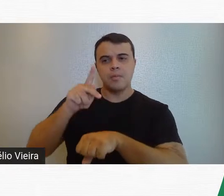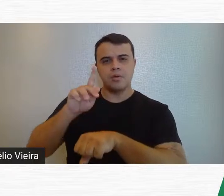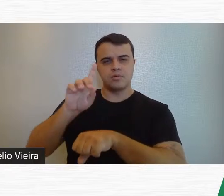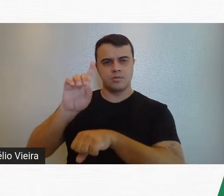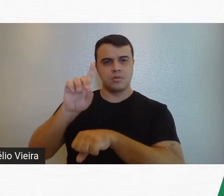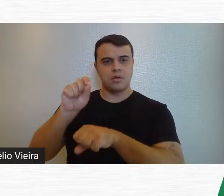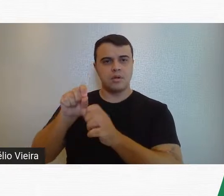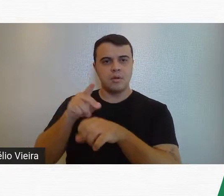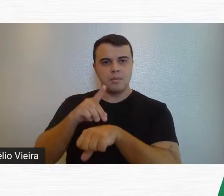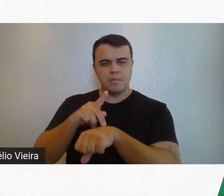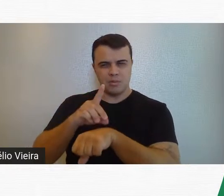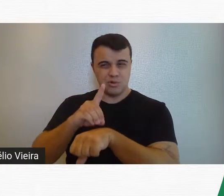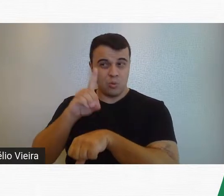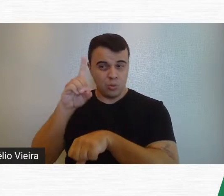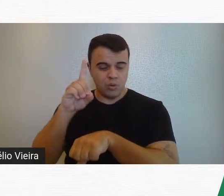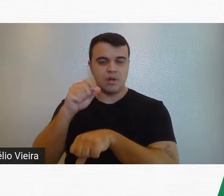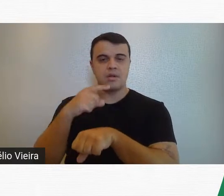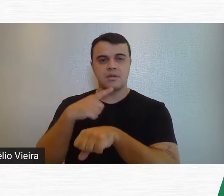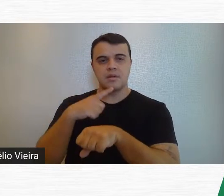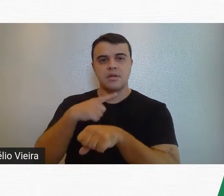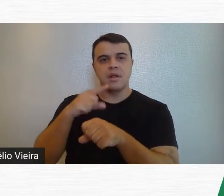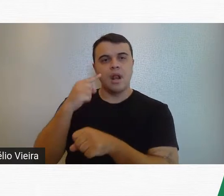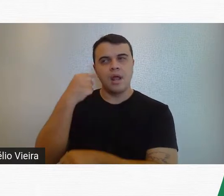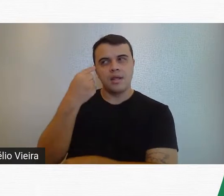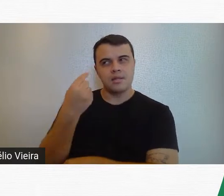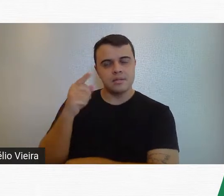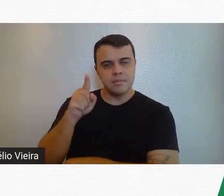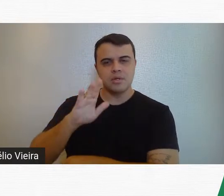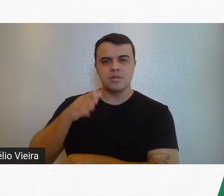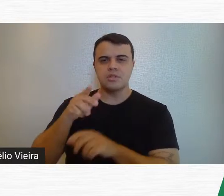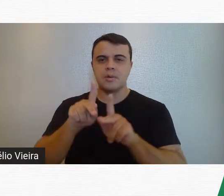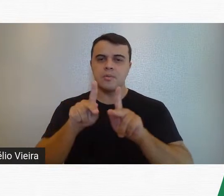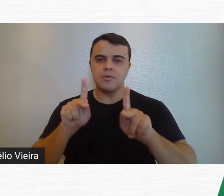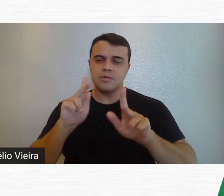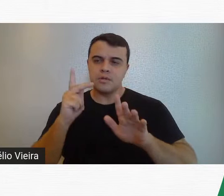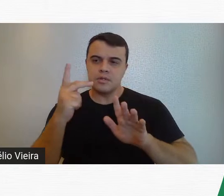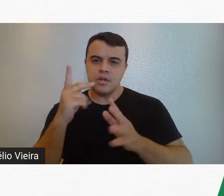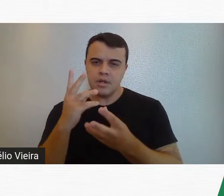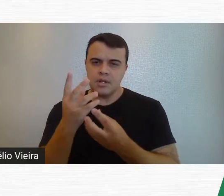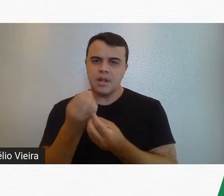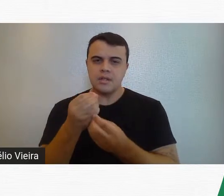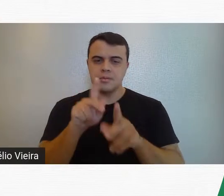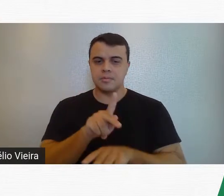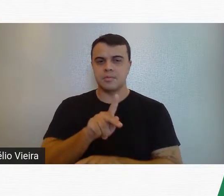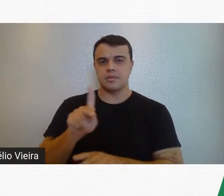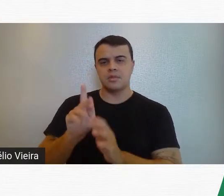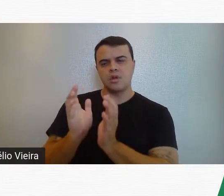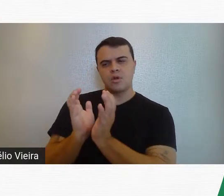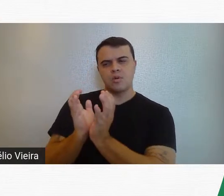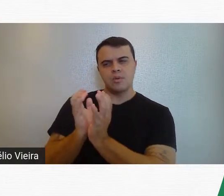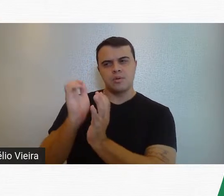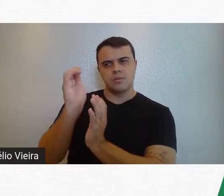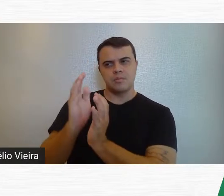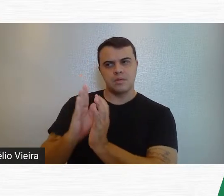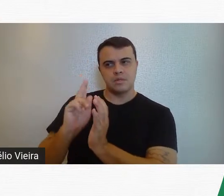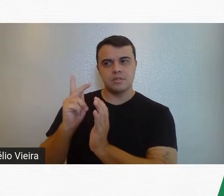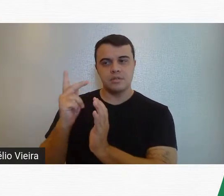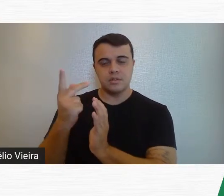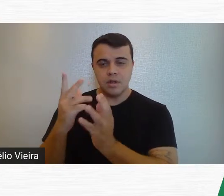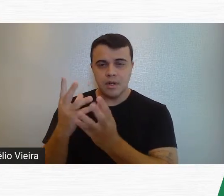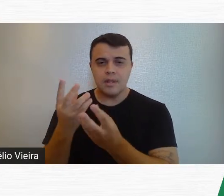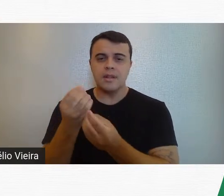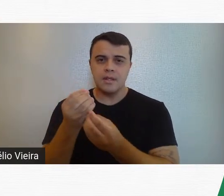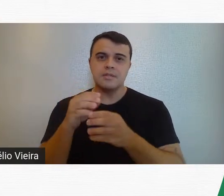Universidade de Múrcia, na Espanha, Marília já foi professora de História da Arte, presidente do Comitê Brasileiro de História da Arte